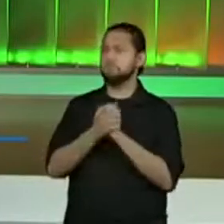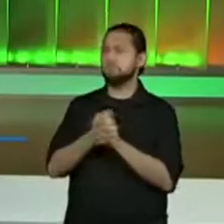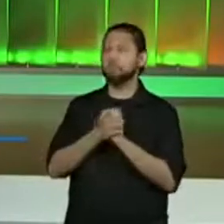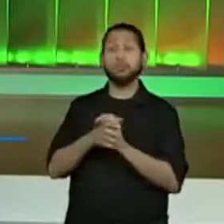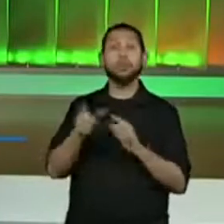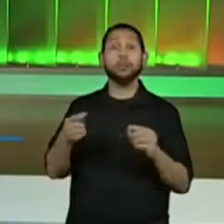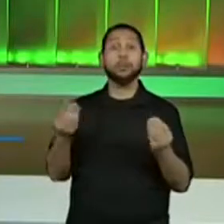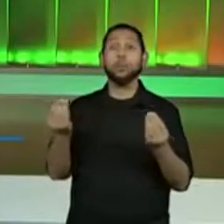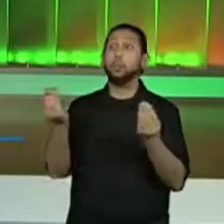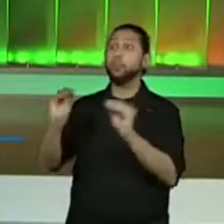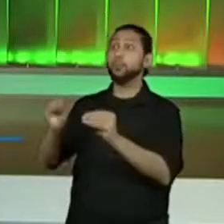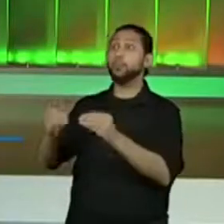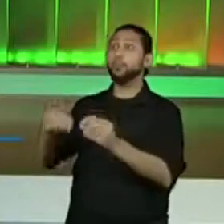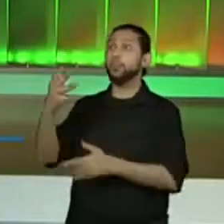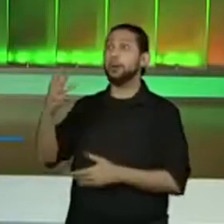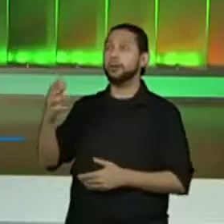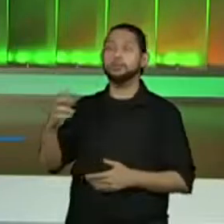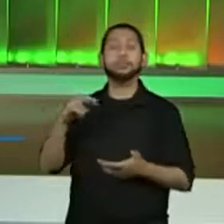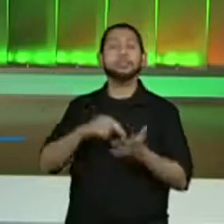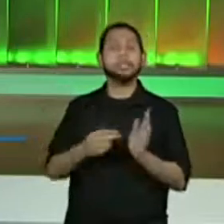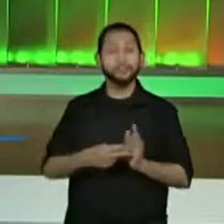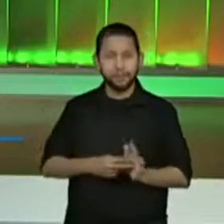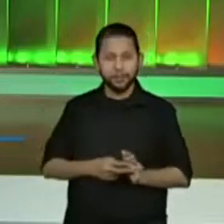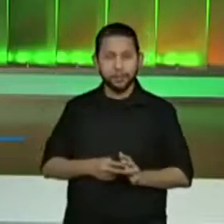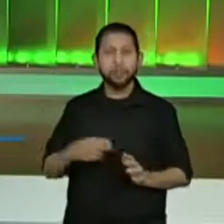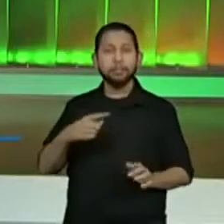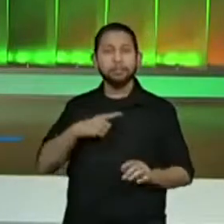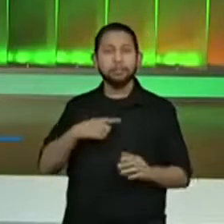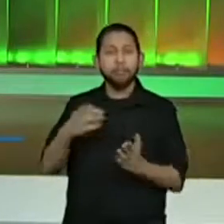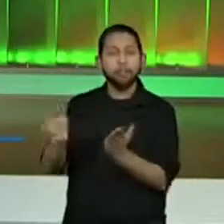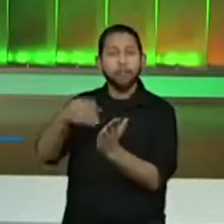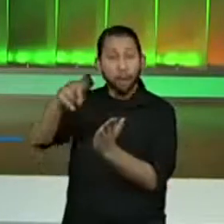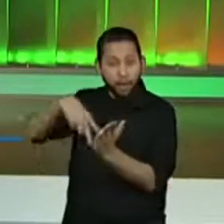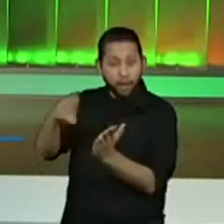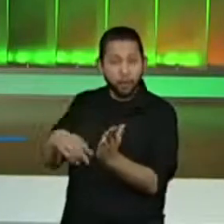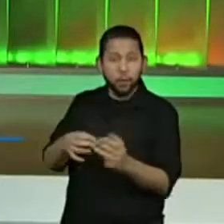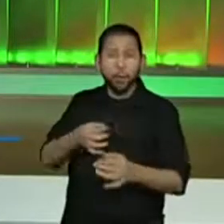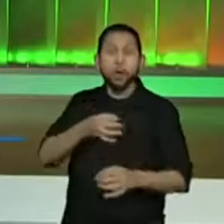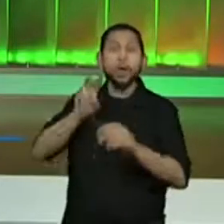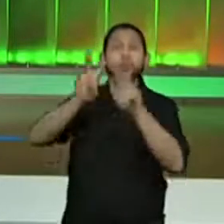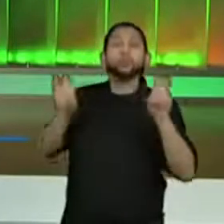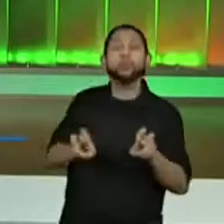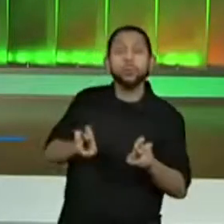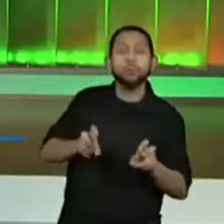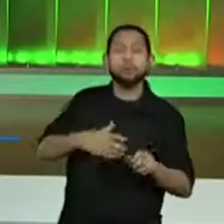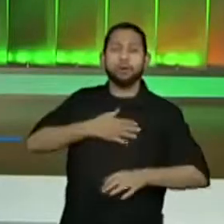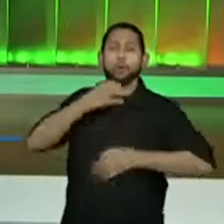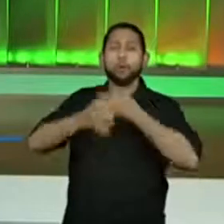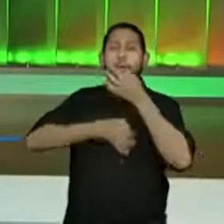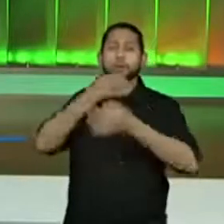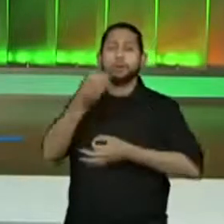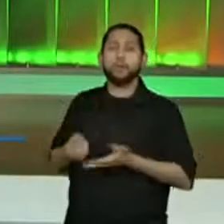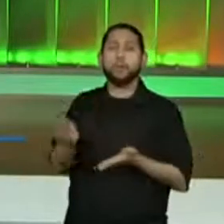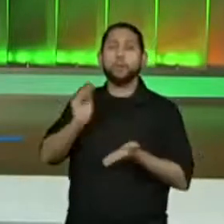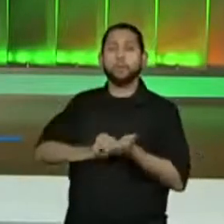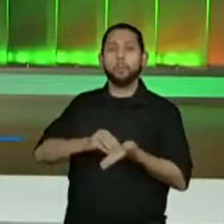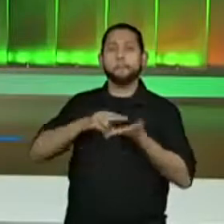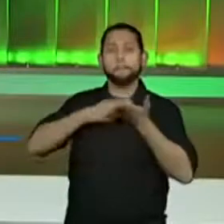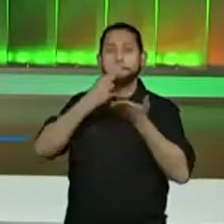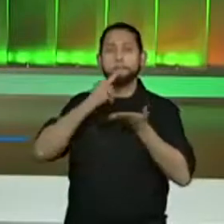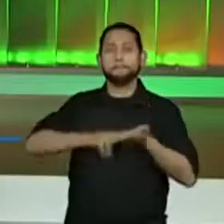colocaram que é opinar sobre um assunto. A Pro Michele resumiu mais, opinar sobre o assunto.